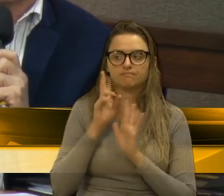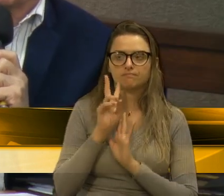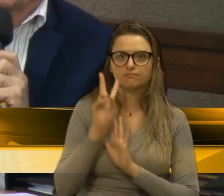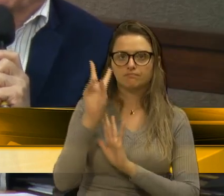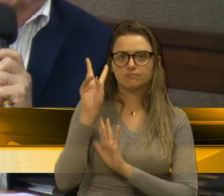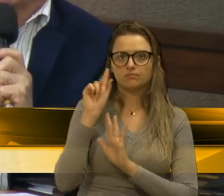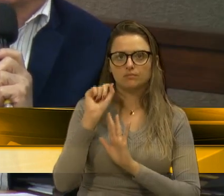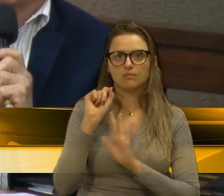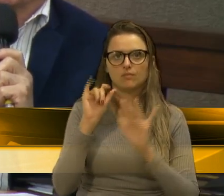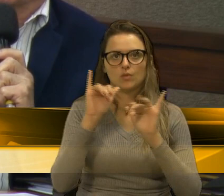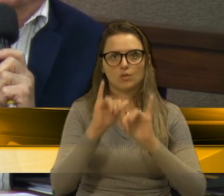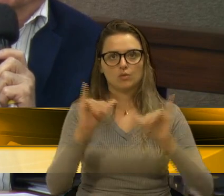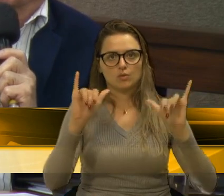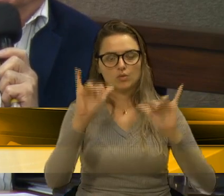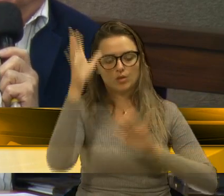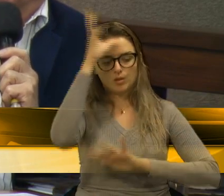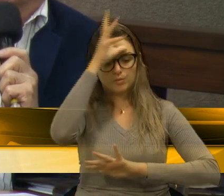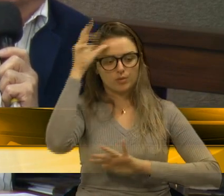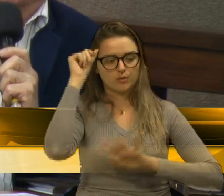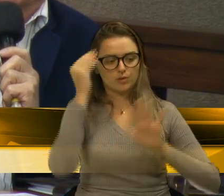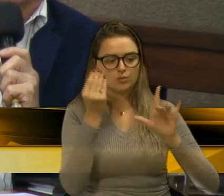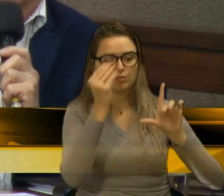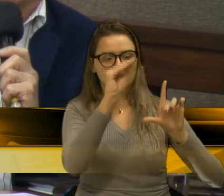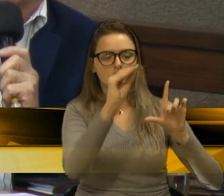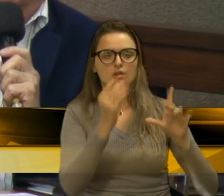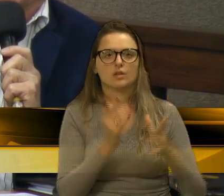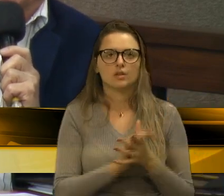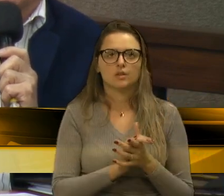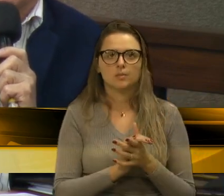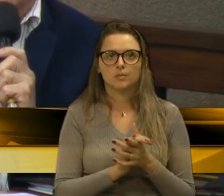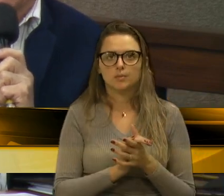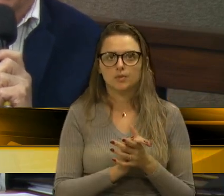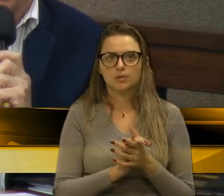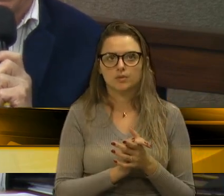publicações da Prefeitura, eu chego ao ponto de que isso aí